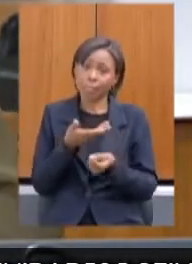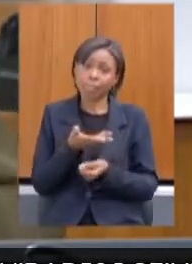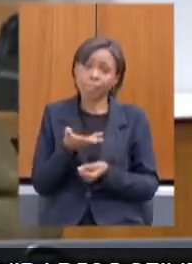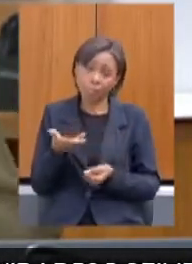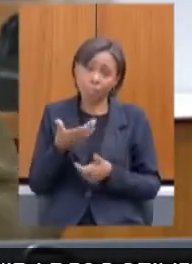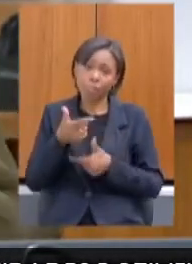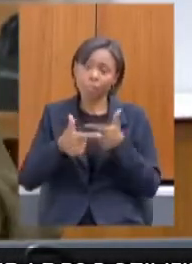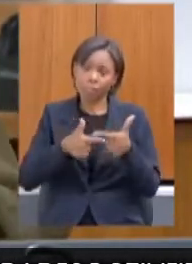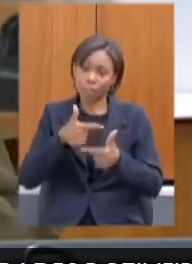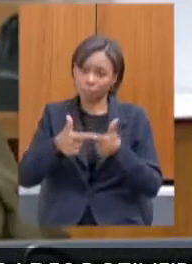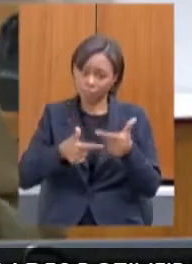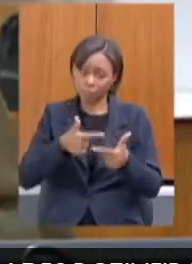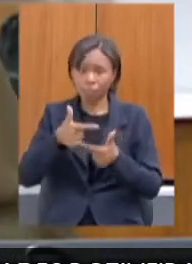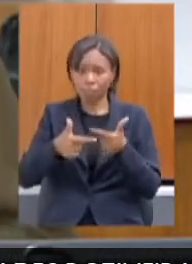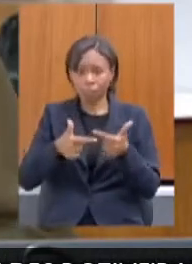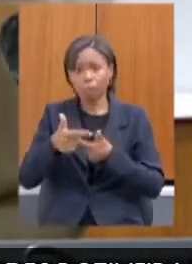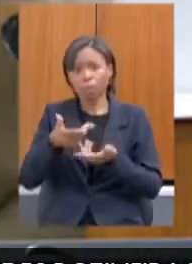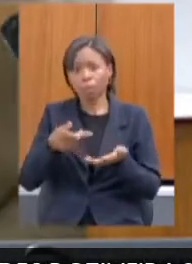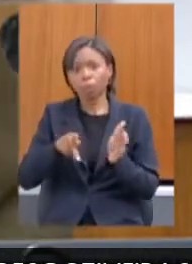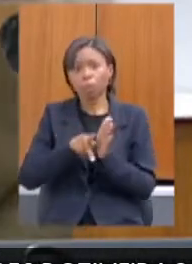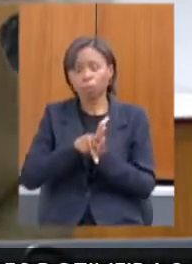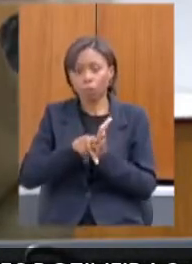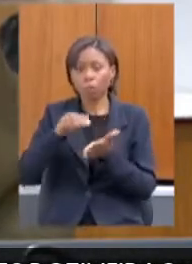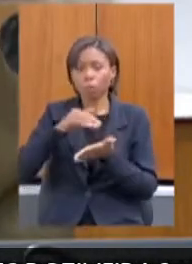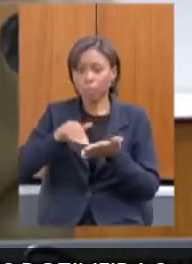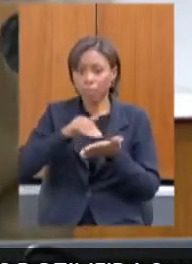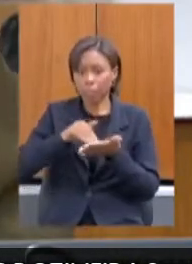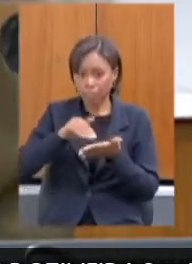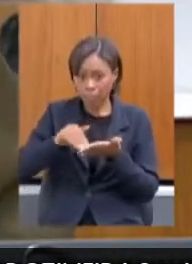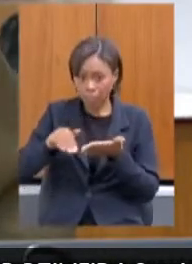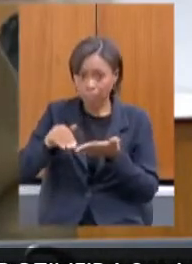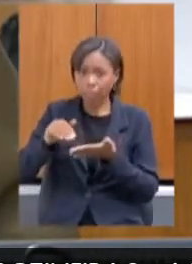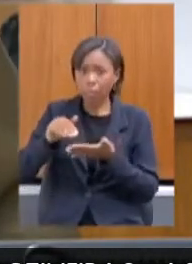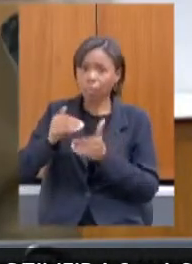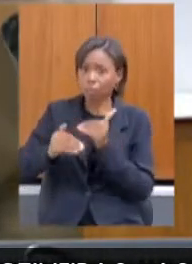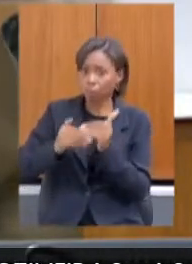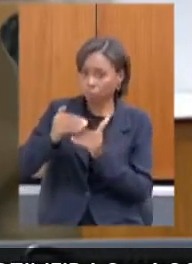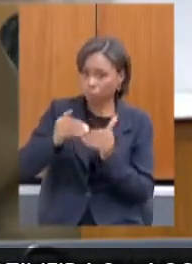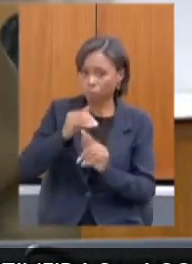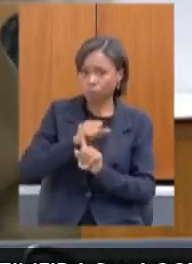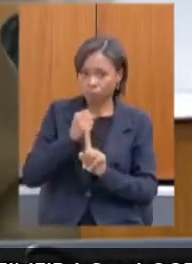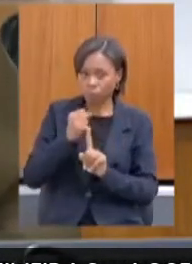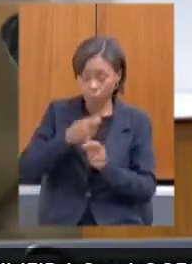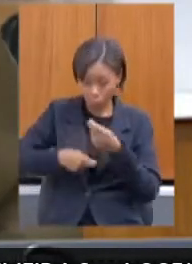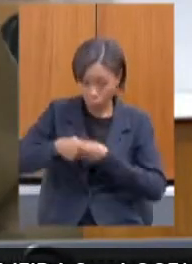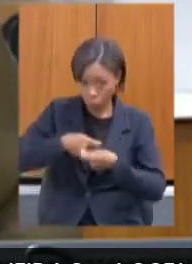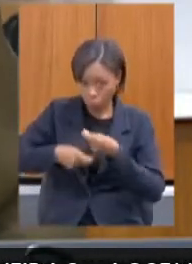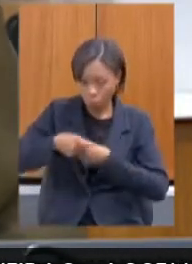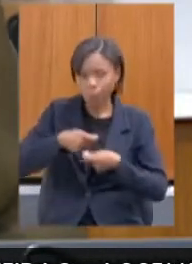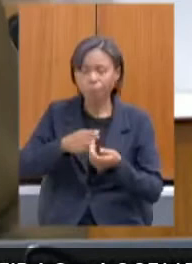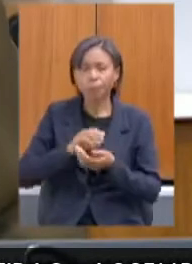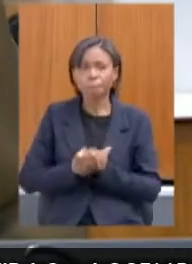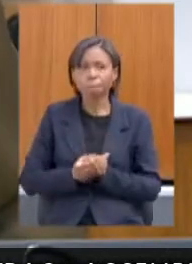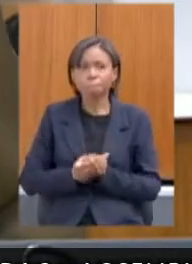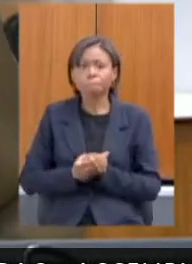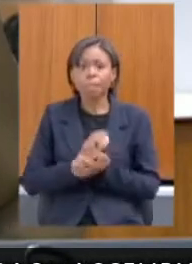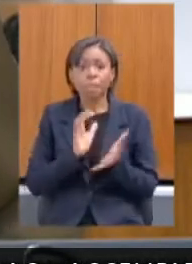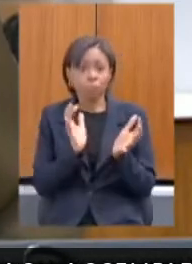gerados e articulados pela Secretaria de Desenvolvimento Econômico. Quanto todos esses profissionais de